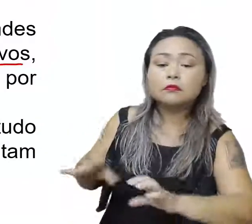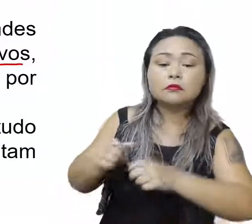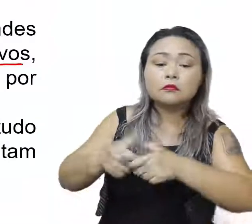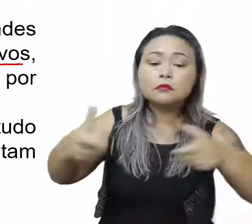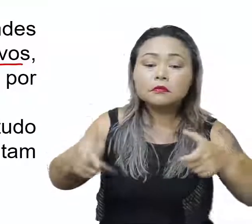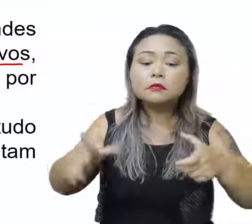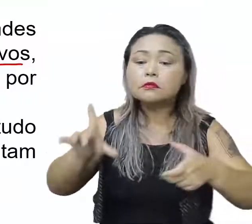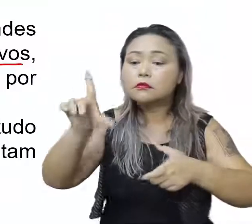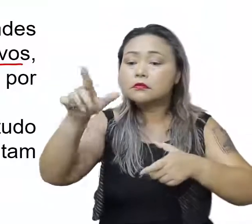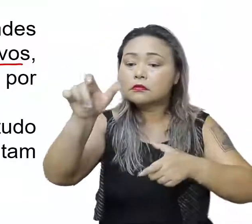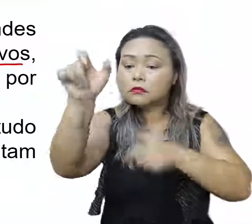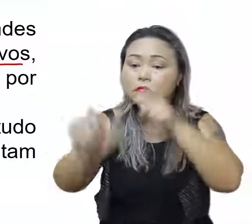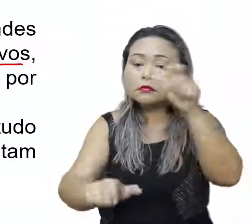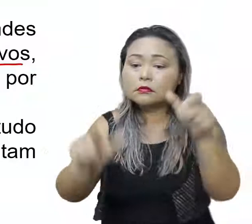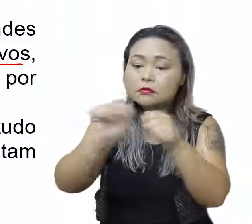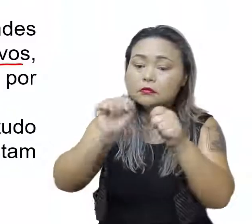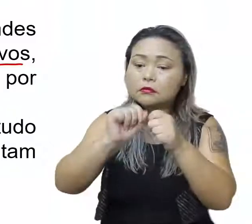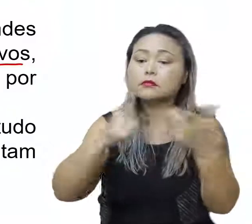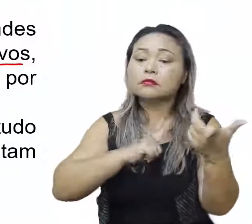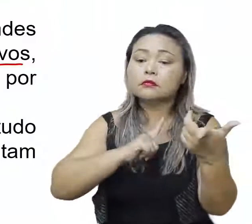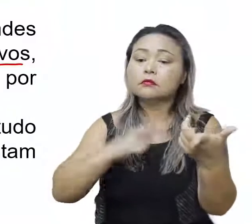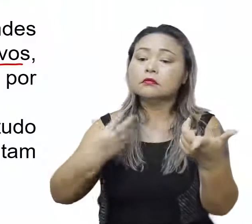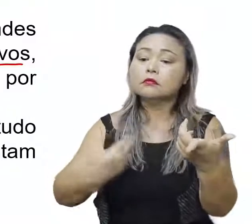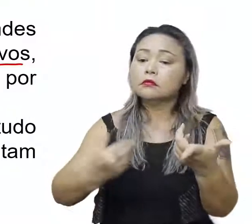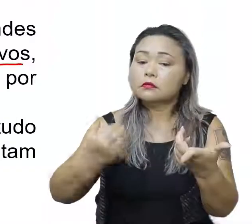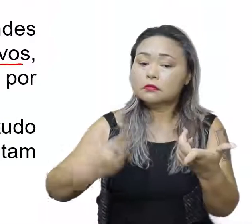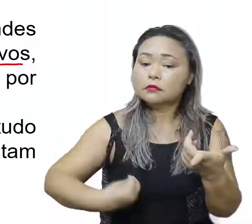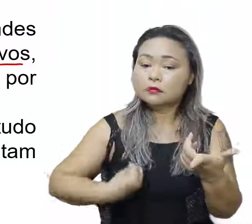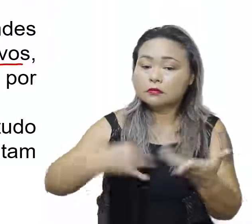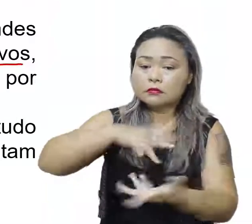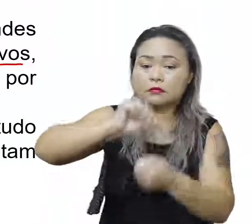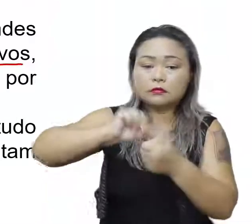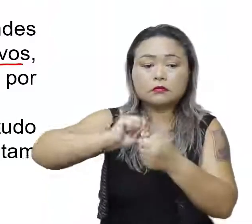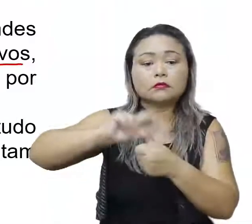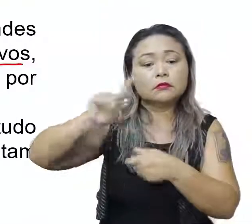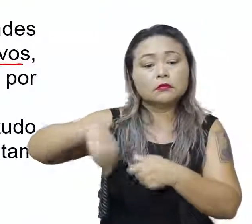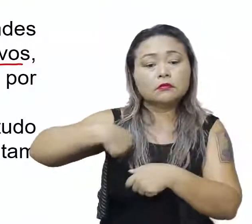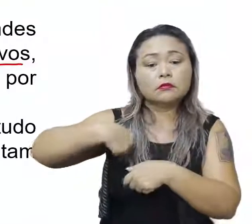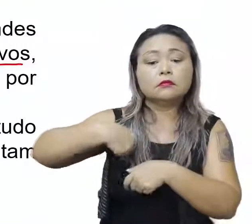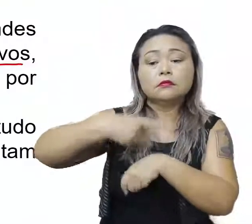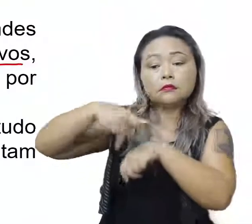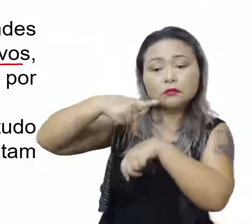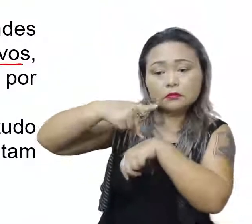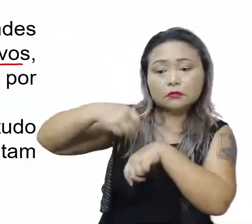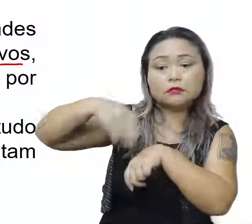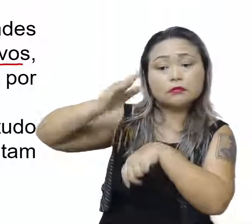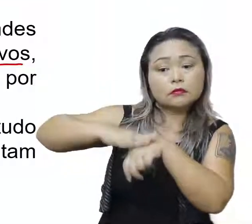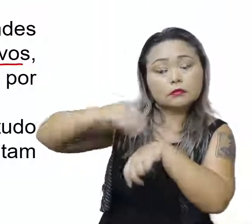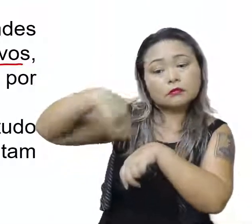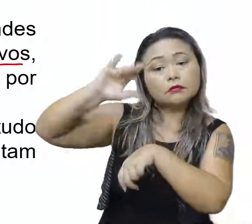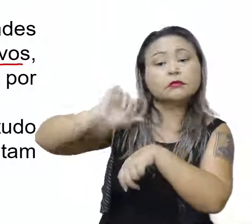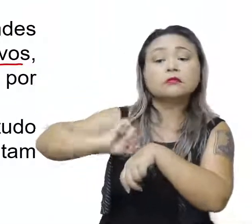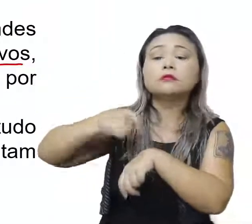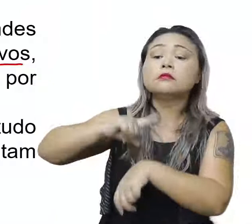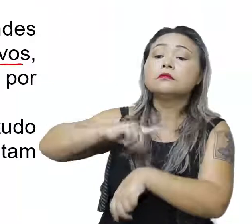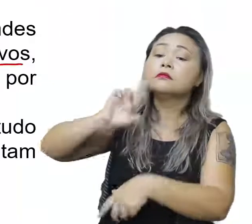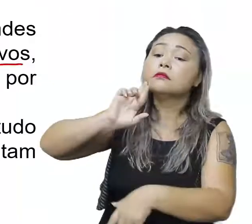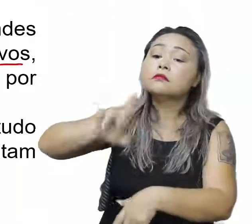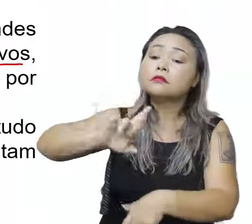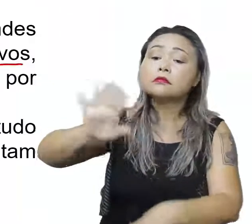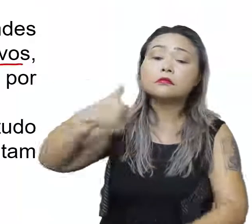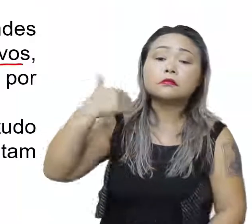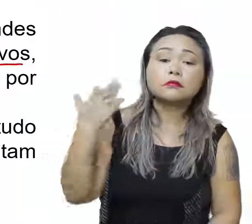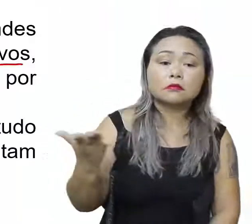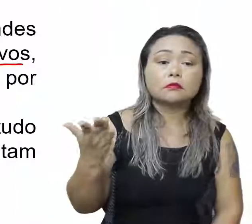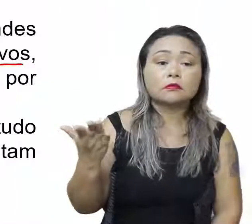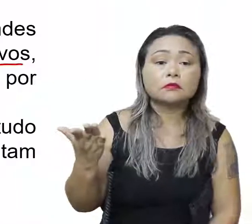o aumento demográfico mundial, sobretudo nos países mais desenvolvidos. Não lá. A população é bem menor. Portanto, nós temos aí como resposta